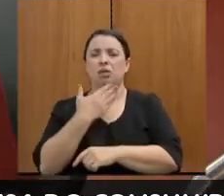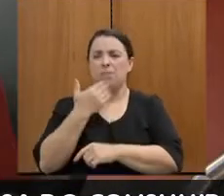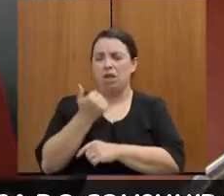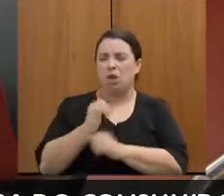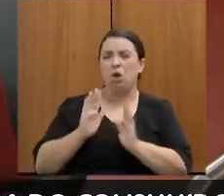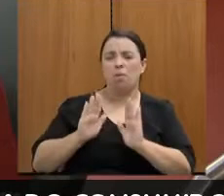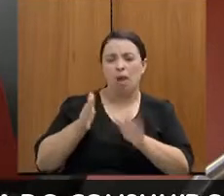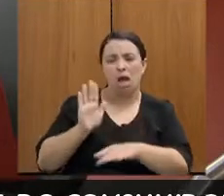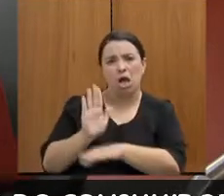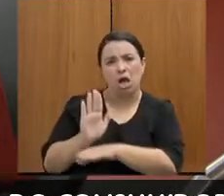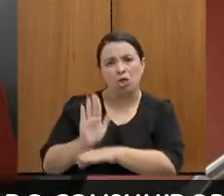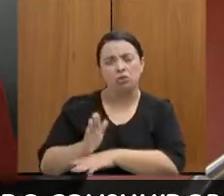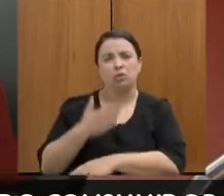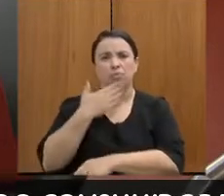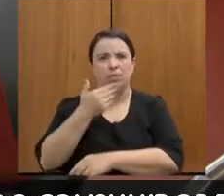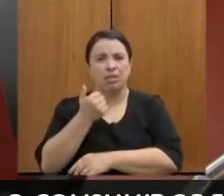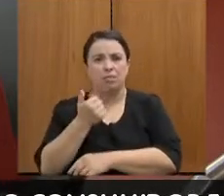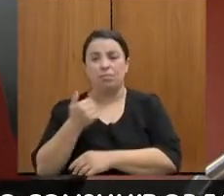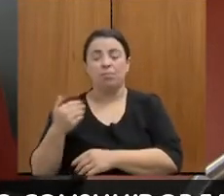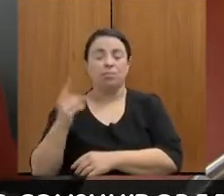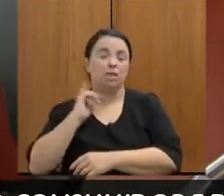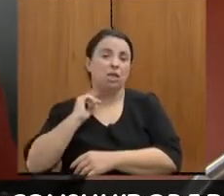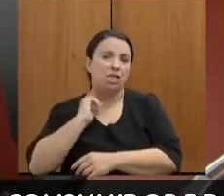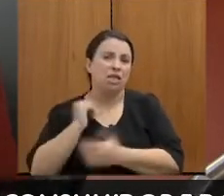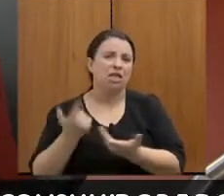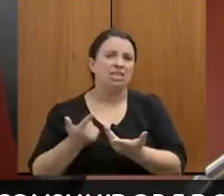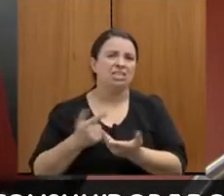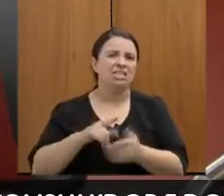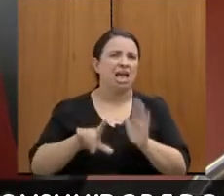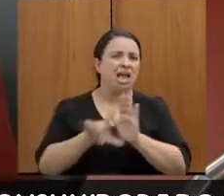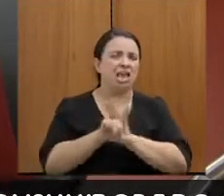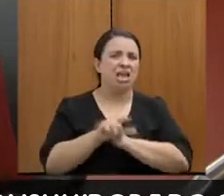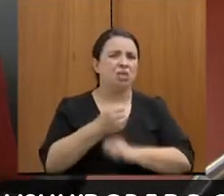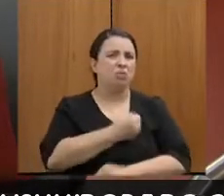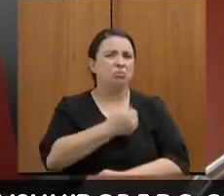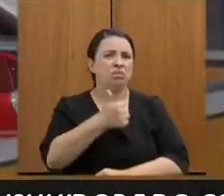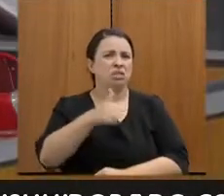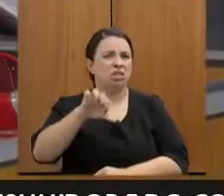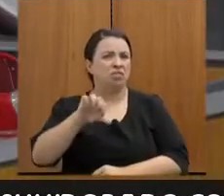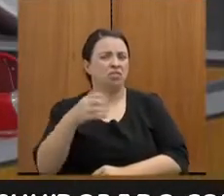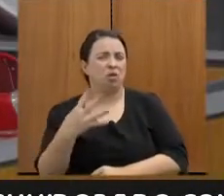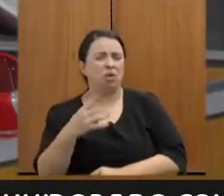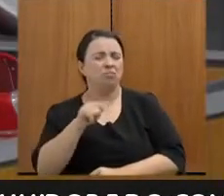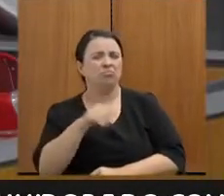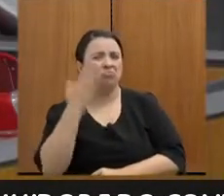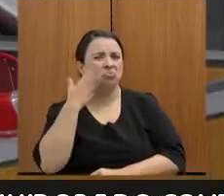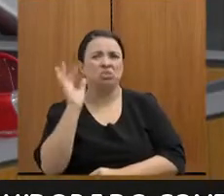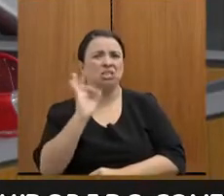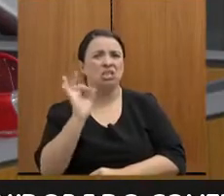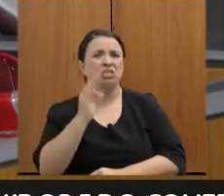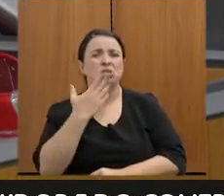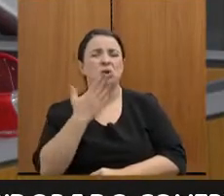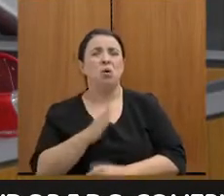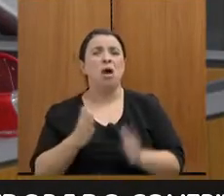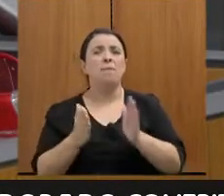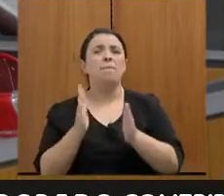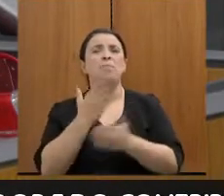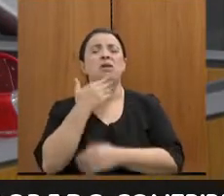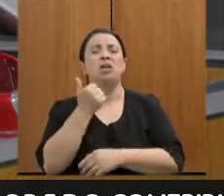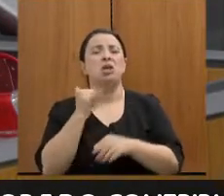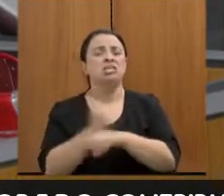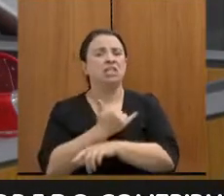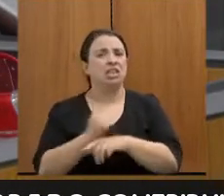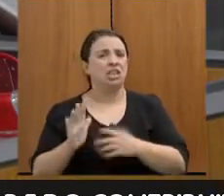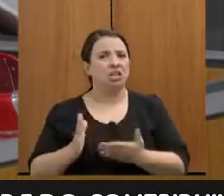Lei 194. Eu não entendi qual é a melhor estratégia. Dados do Sinfaz Físico nos mostram